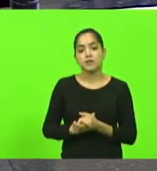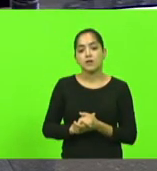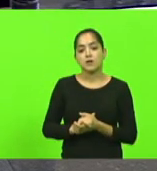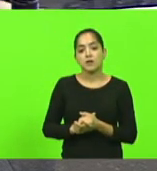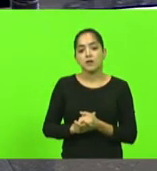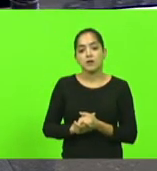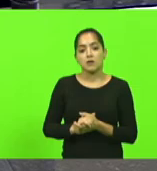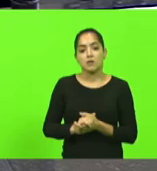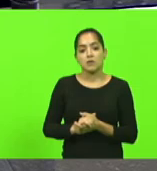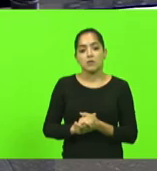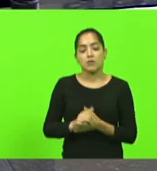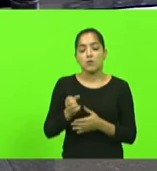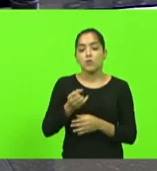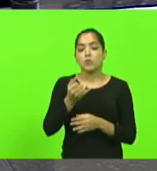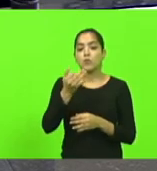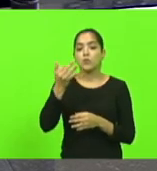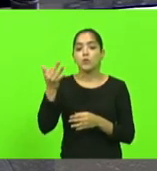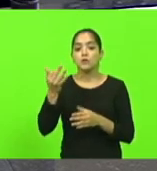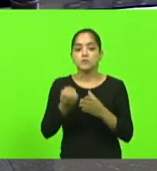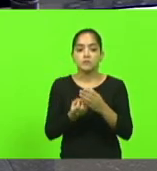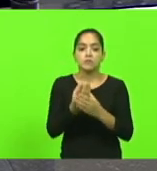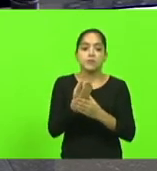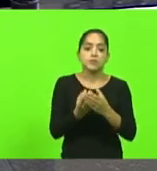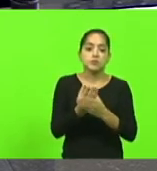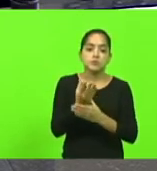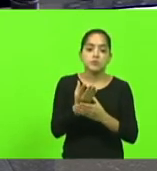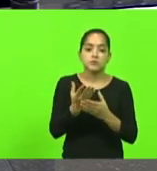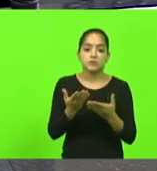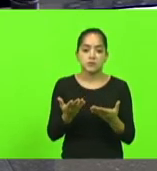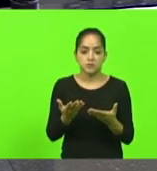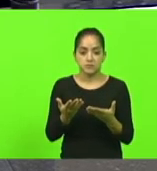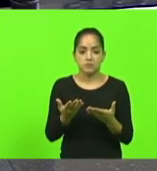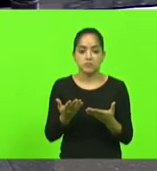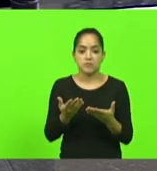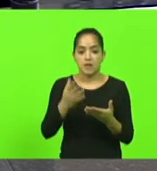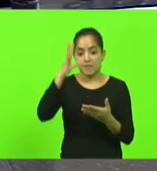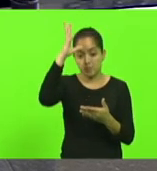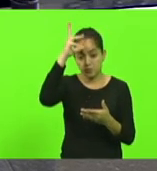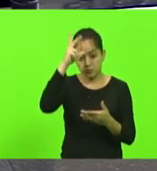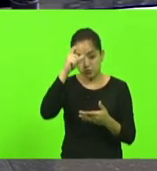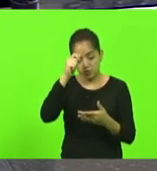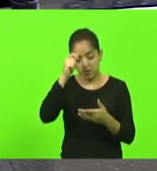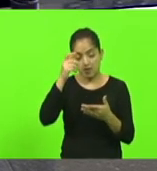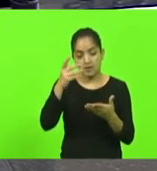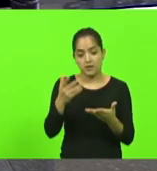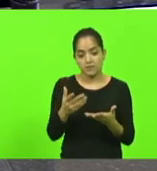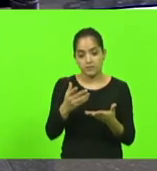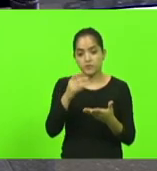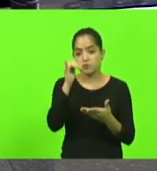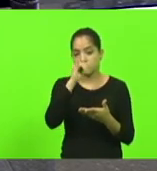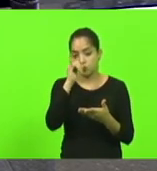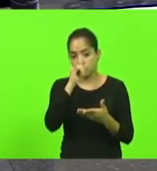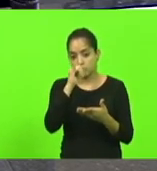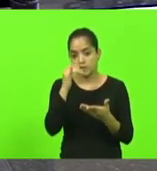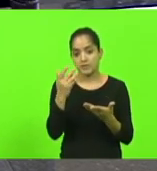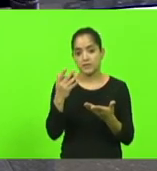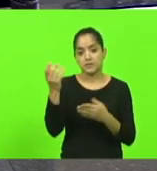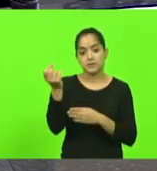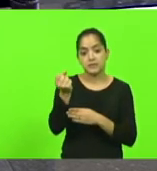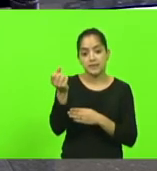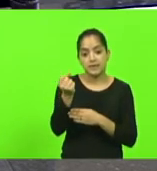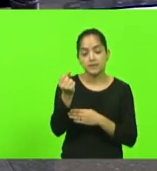o custo de produção já tanto na produção de aves quanto na produção de suínos na produção de leite